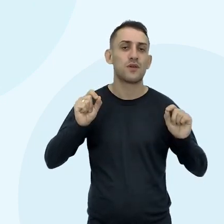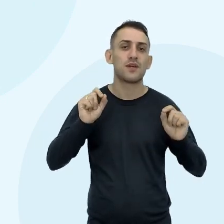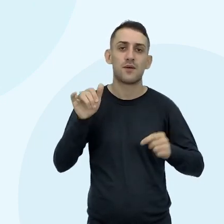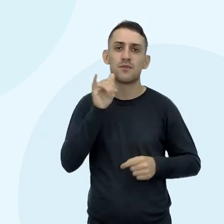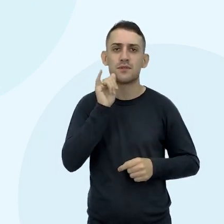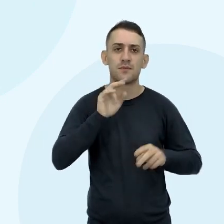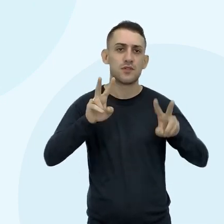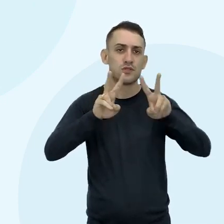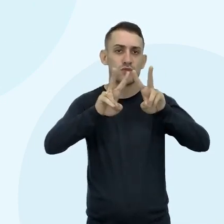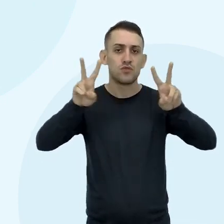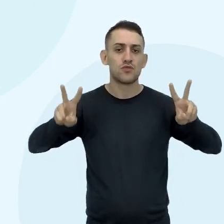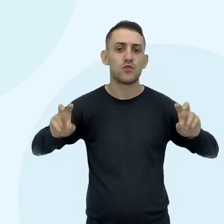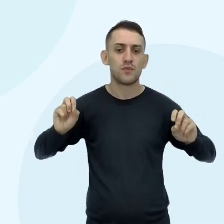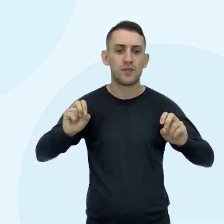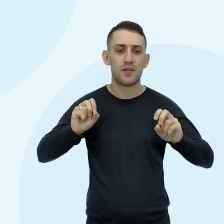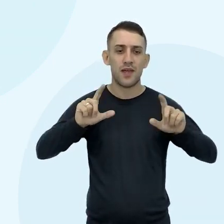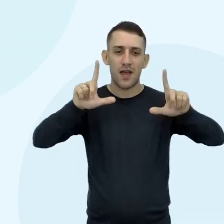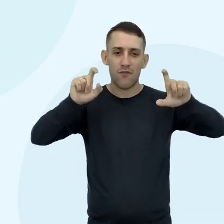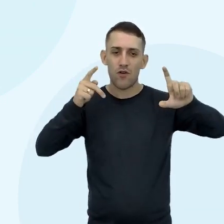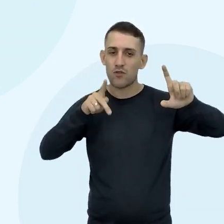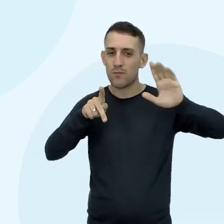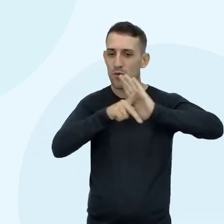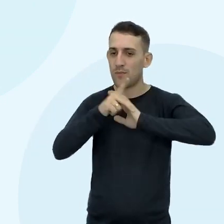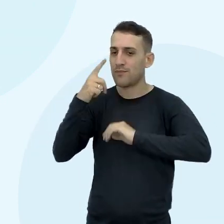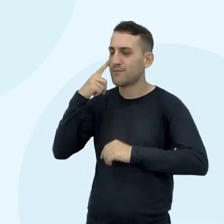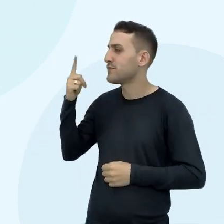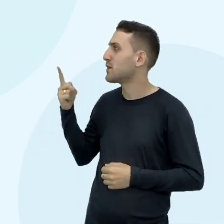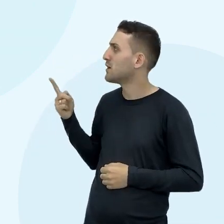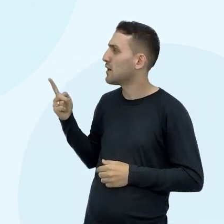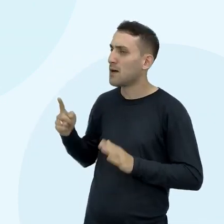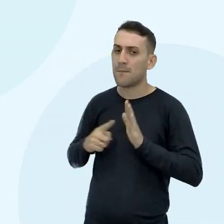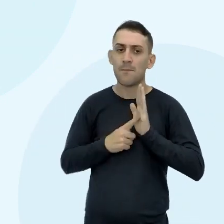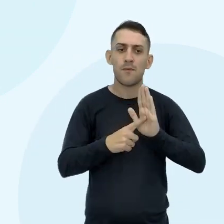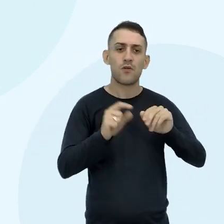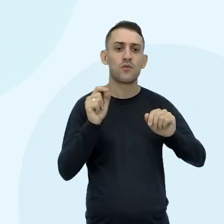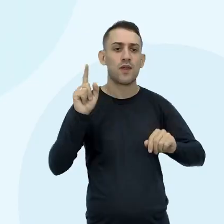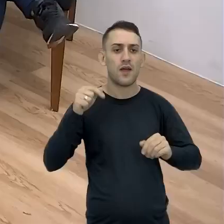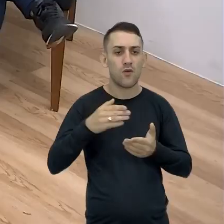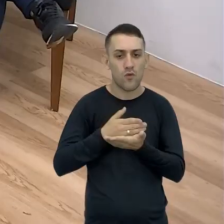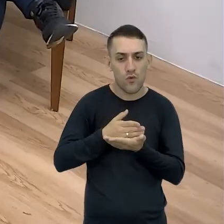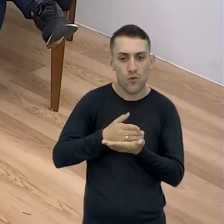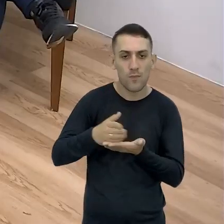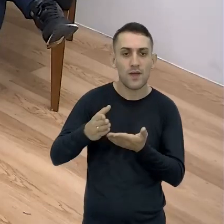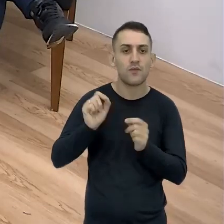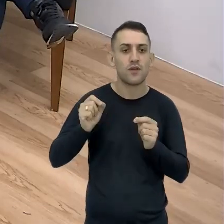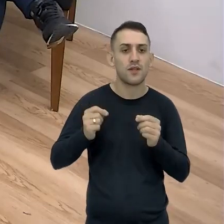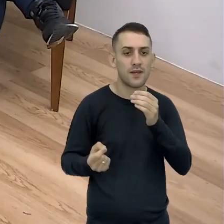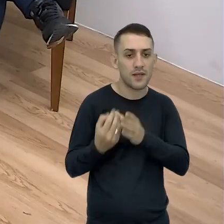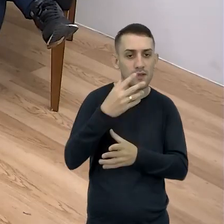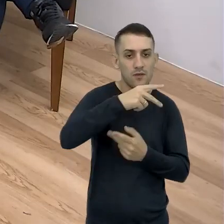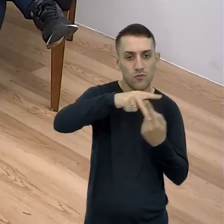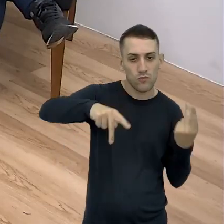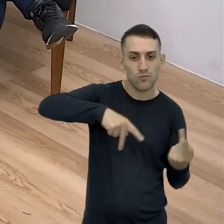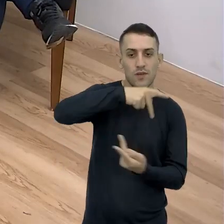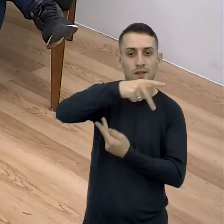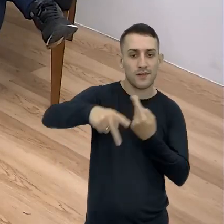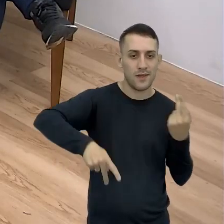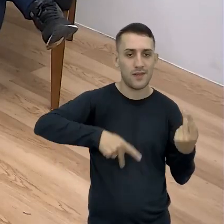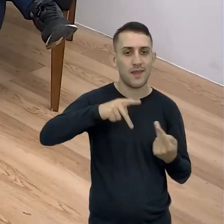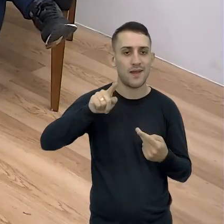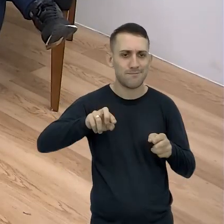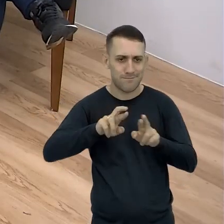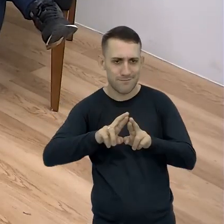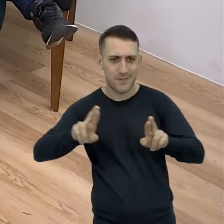Ela falou um pouquinho Dessa imagem Essa imagem remete ao que, professora? É, o início Da formação do nosso planeta Que ele era muito